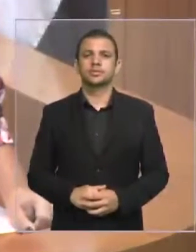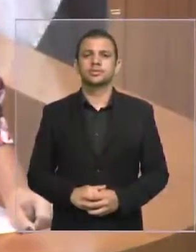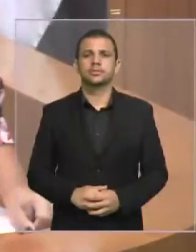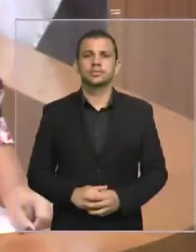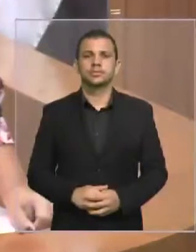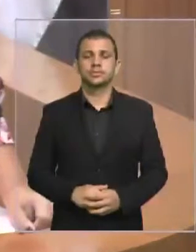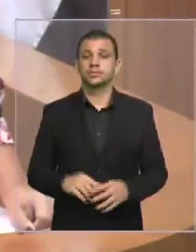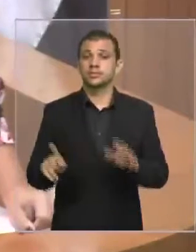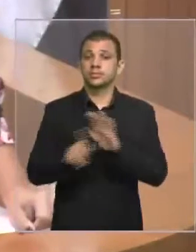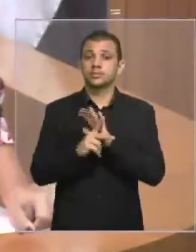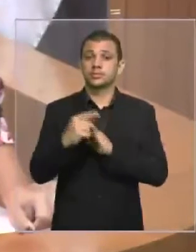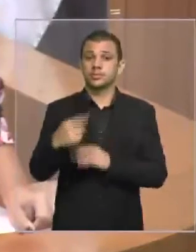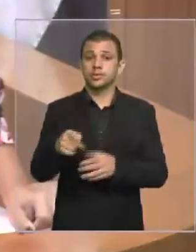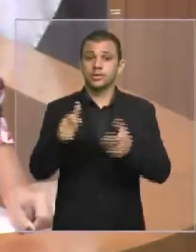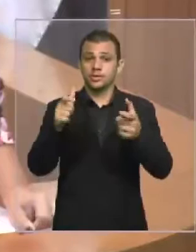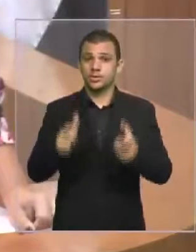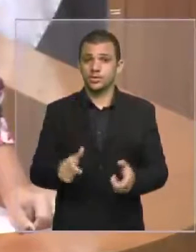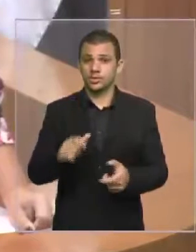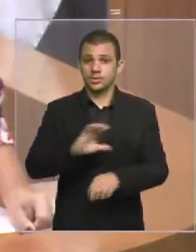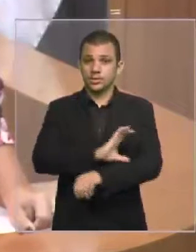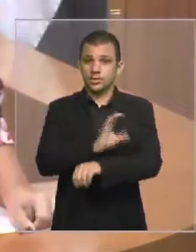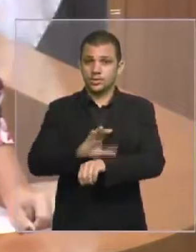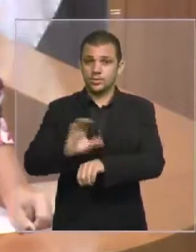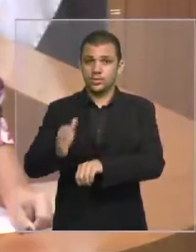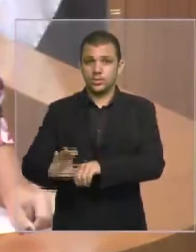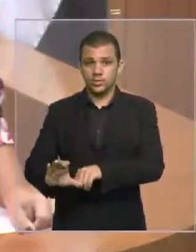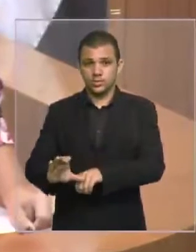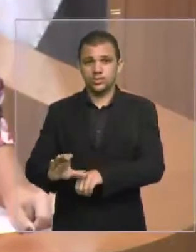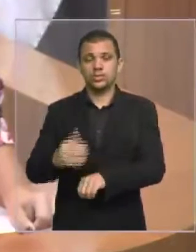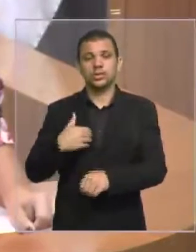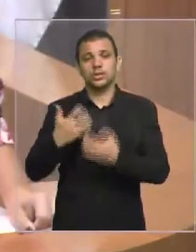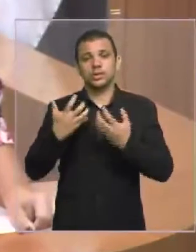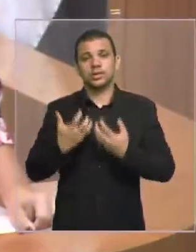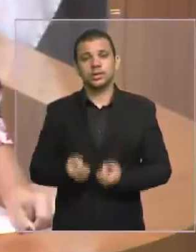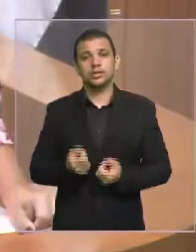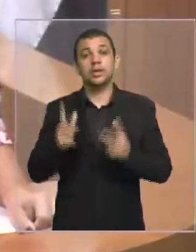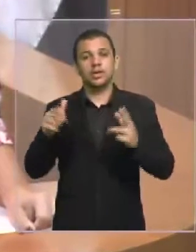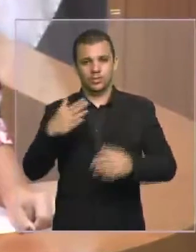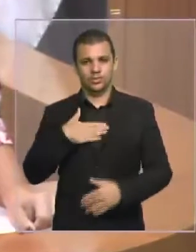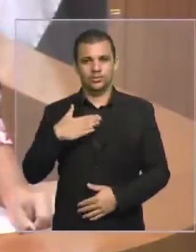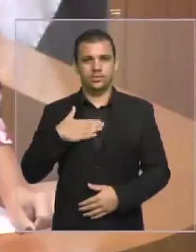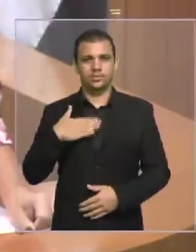colinense de coração como eu, ou de certidão.